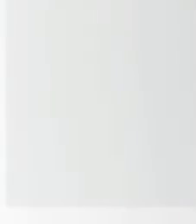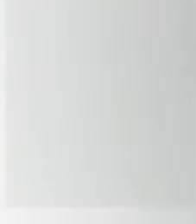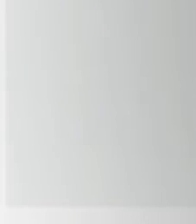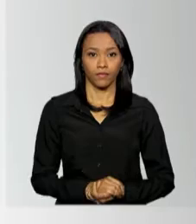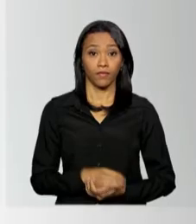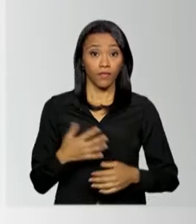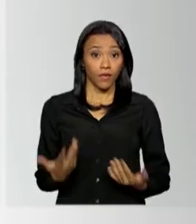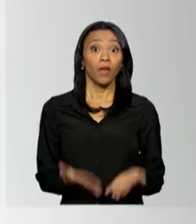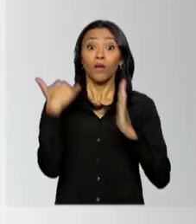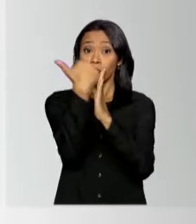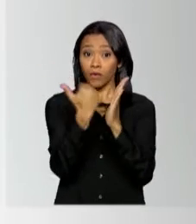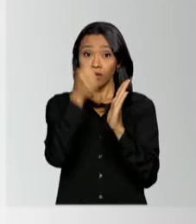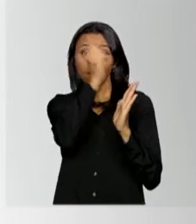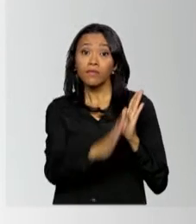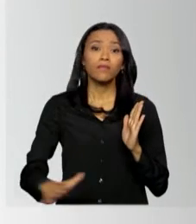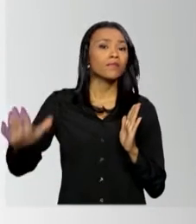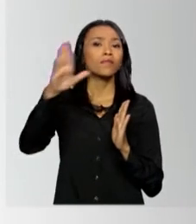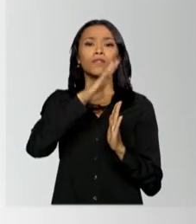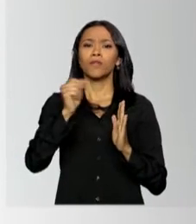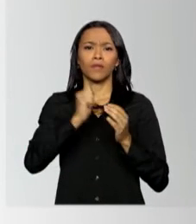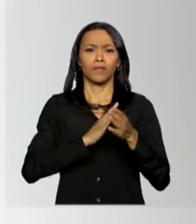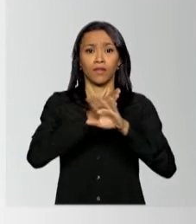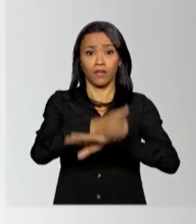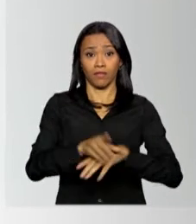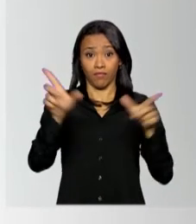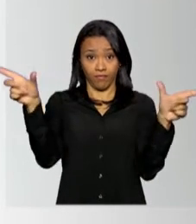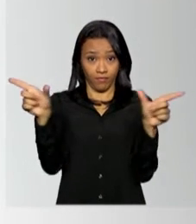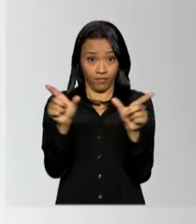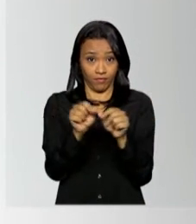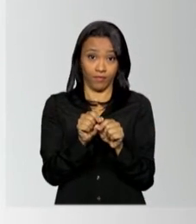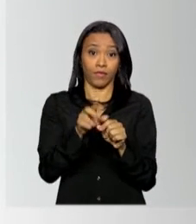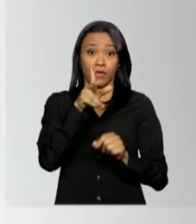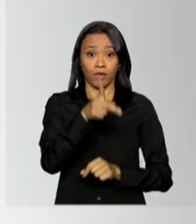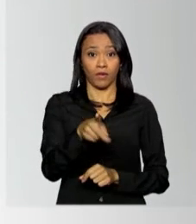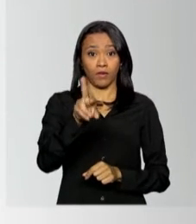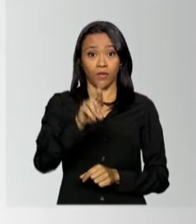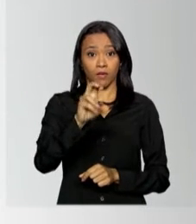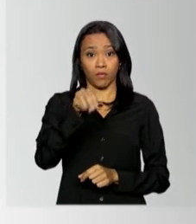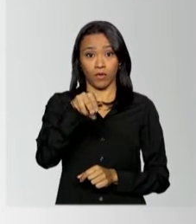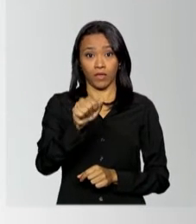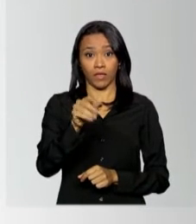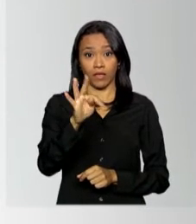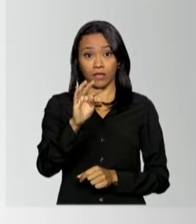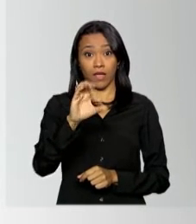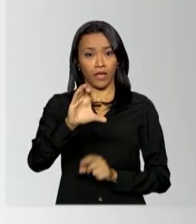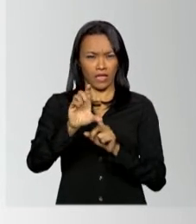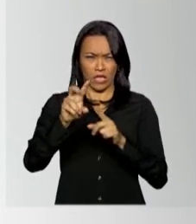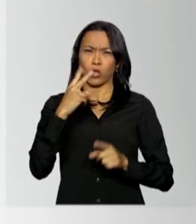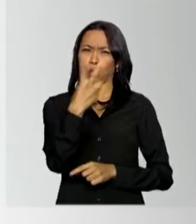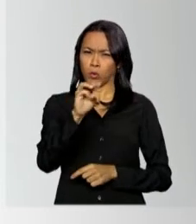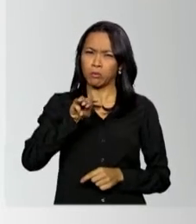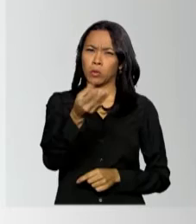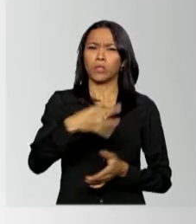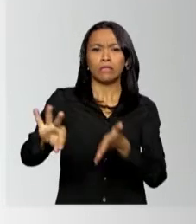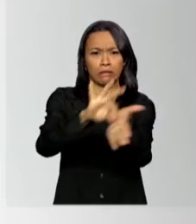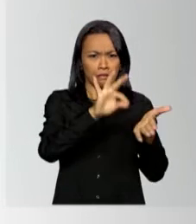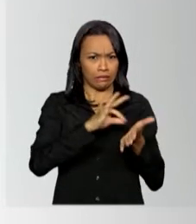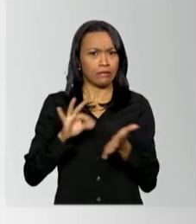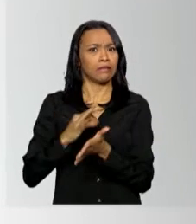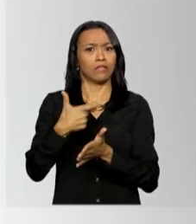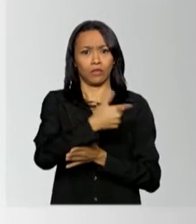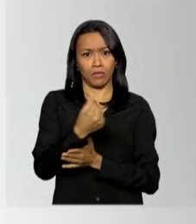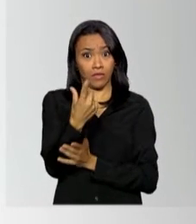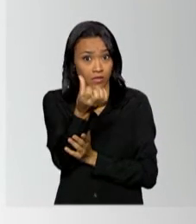O Programa Nacional de Acesso ao Ensino Técnico e Emprego, Pronatec, terá 2 milhões de matrículas em